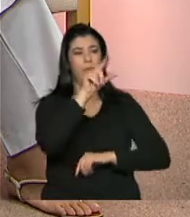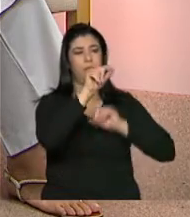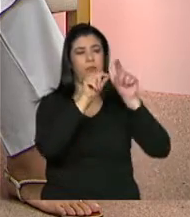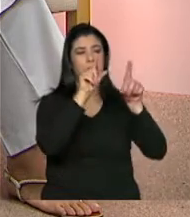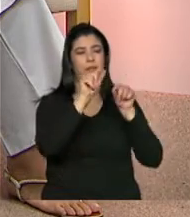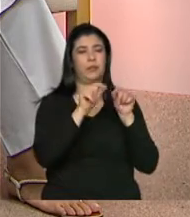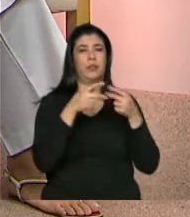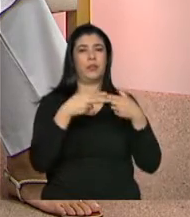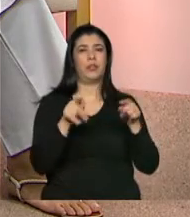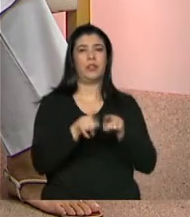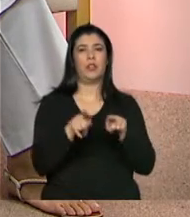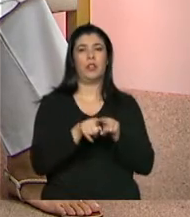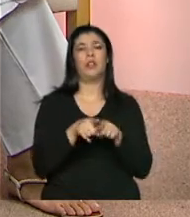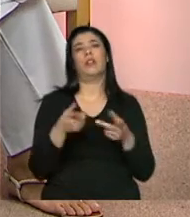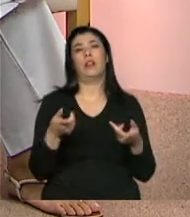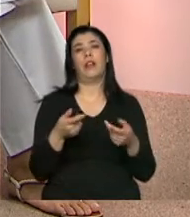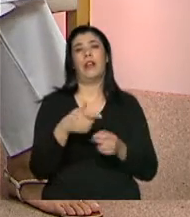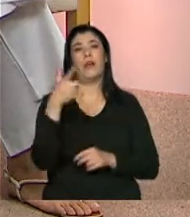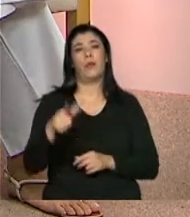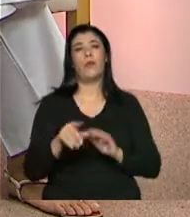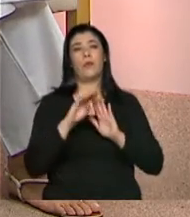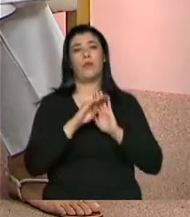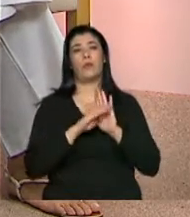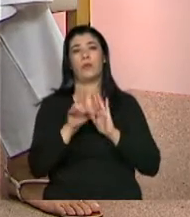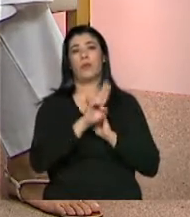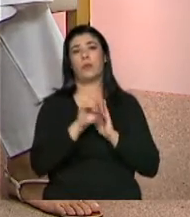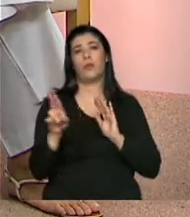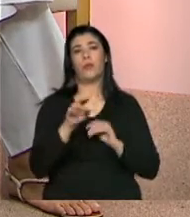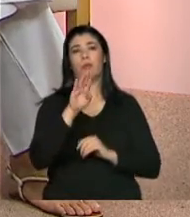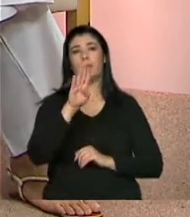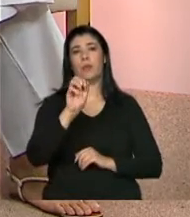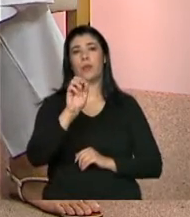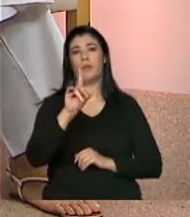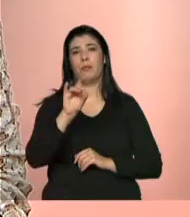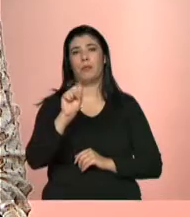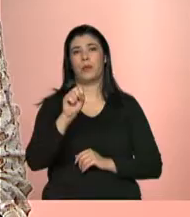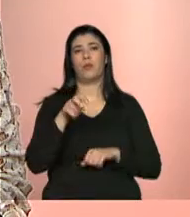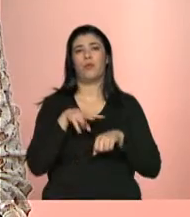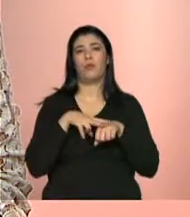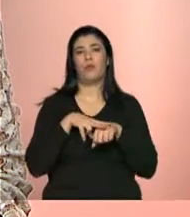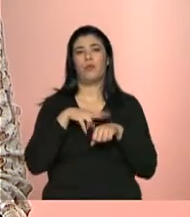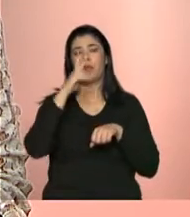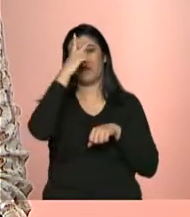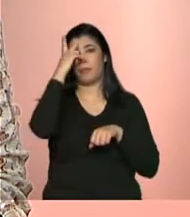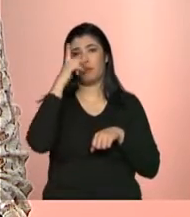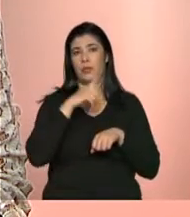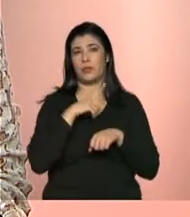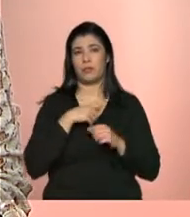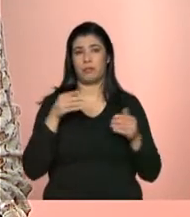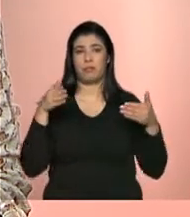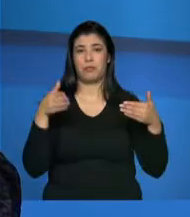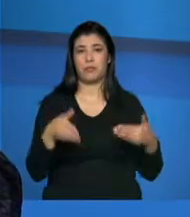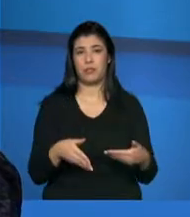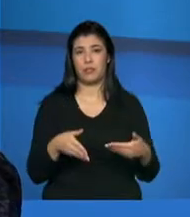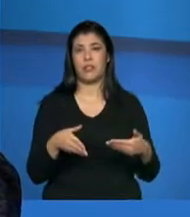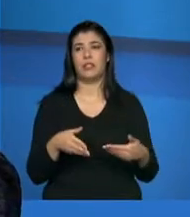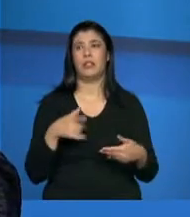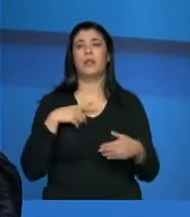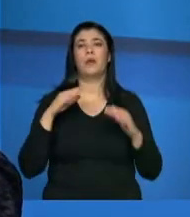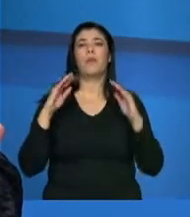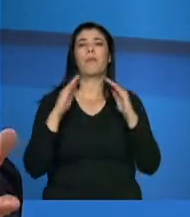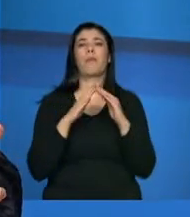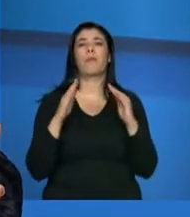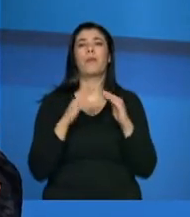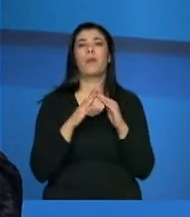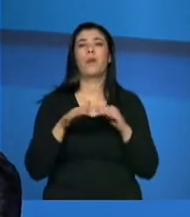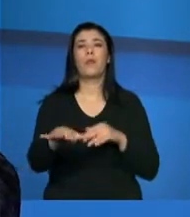forma. O Bolsa Verde é o quê? É uma, na verdade, uma compensação para quem mora em territórios, né? De